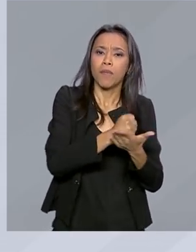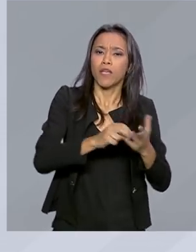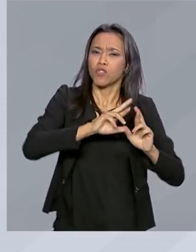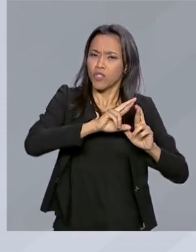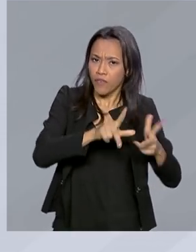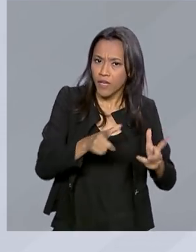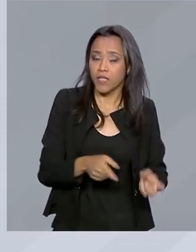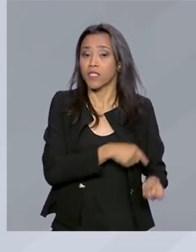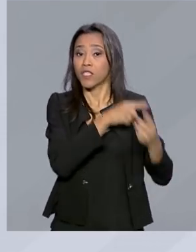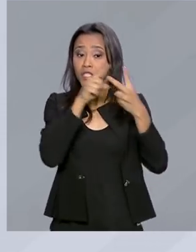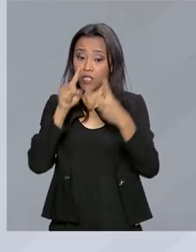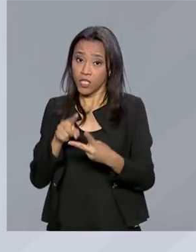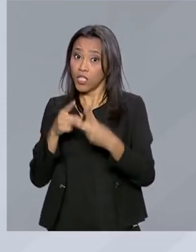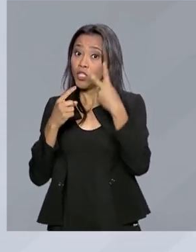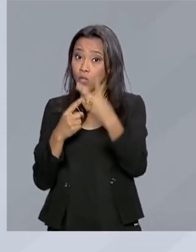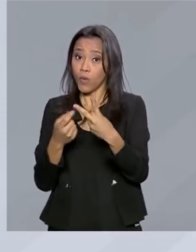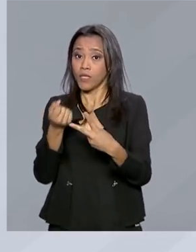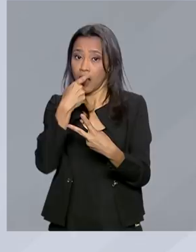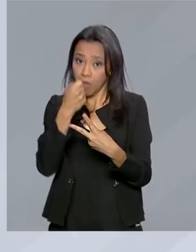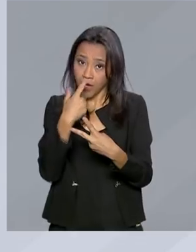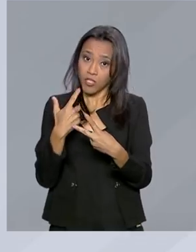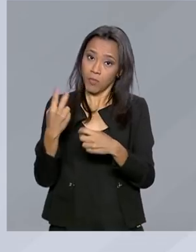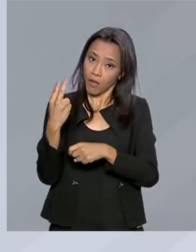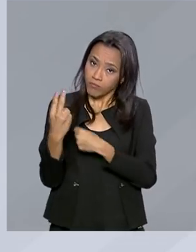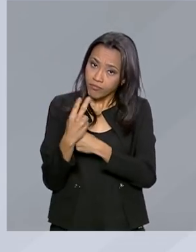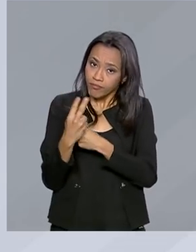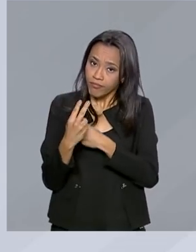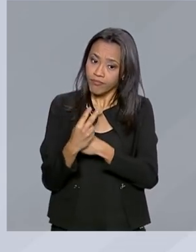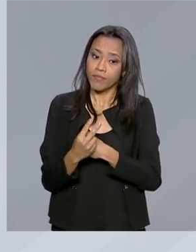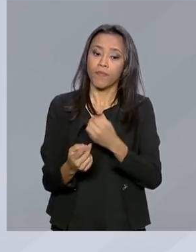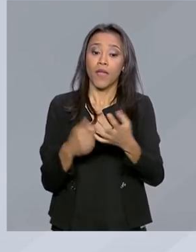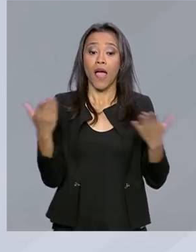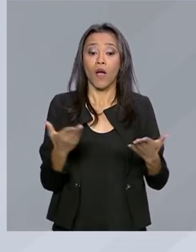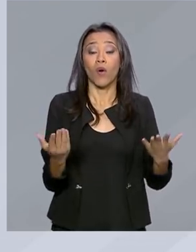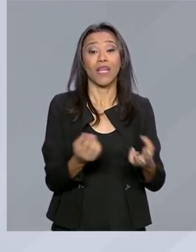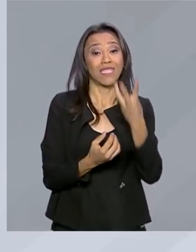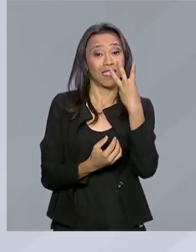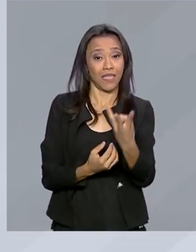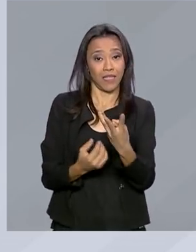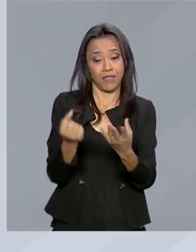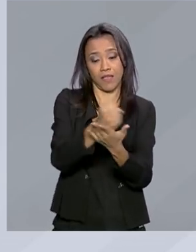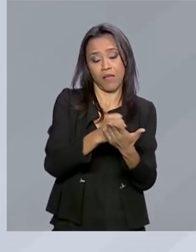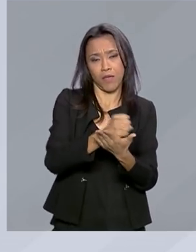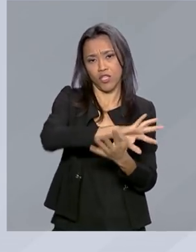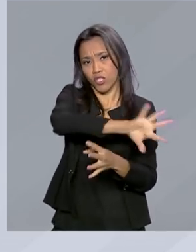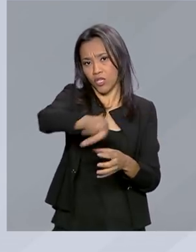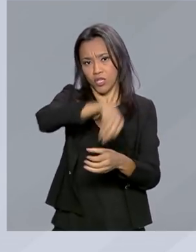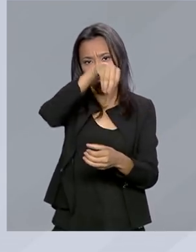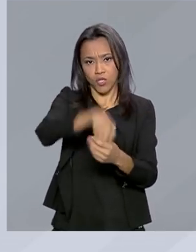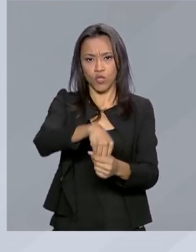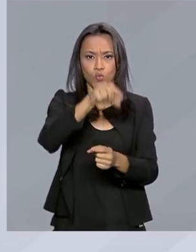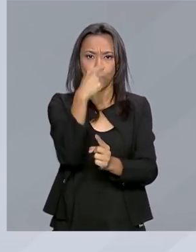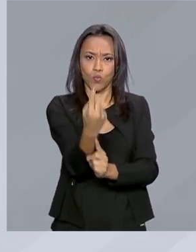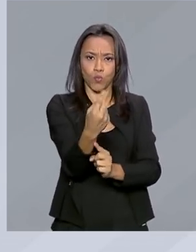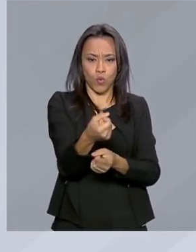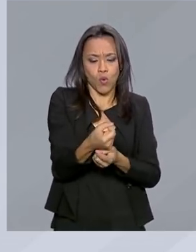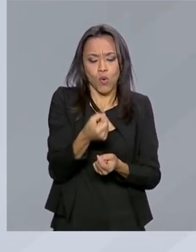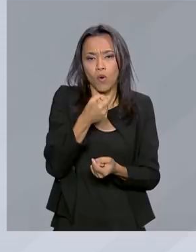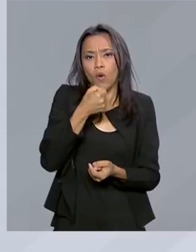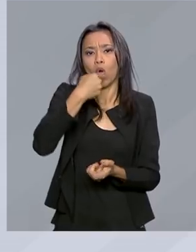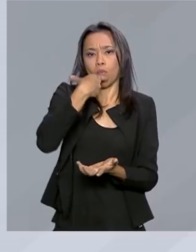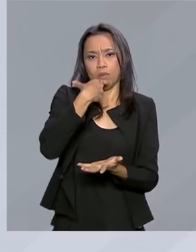fase de manutenção. Agora, será ofertada a combinação de três medicamentos em um único comprimido na fase